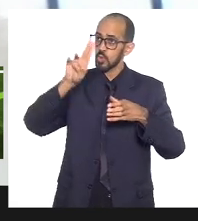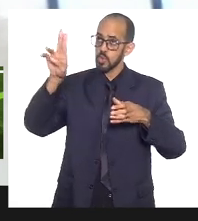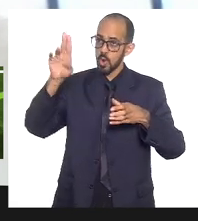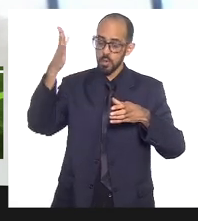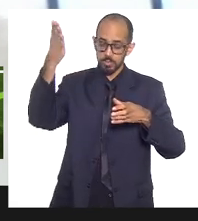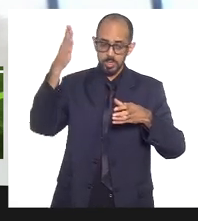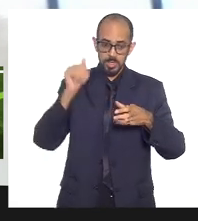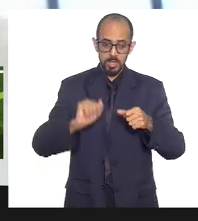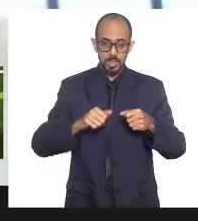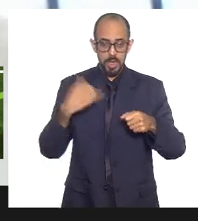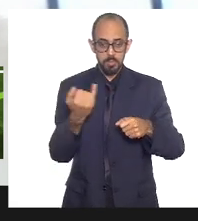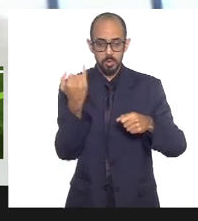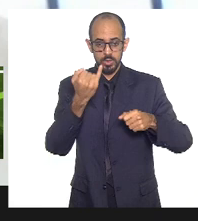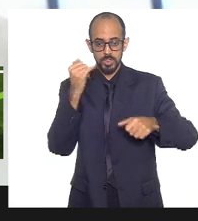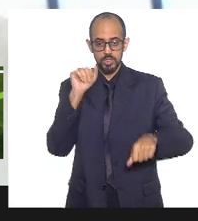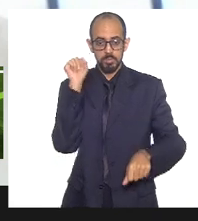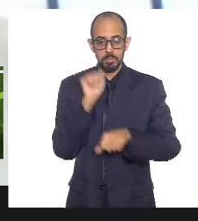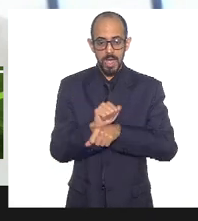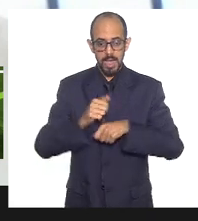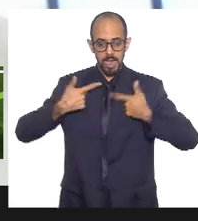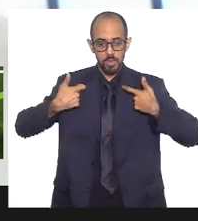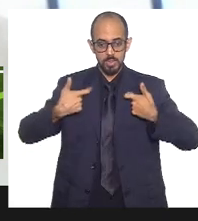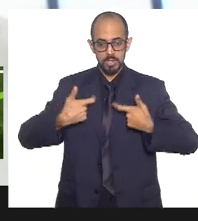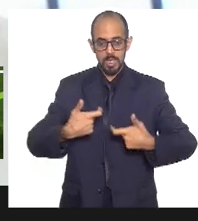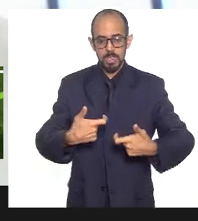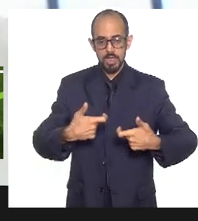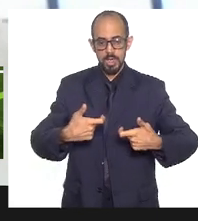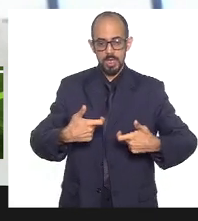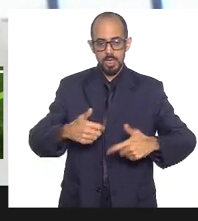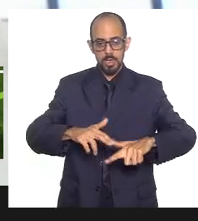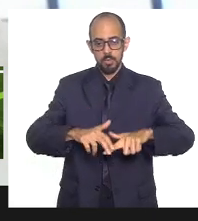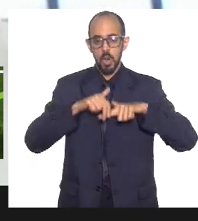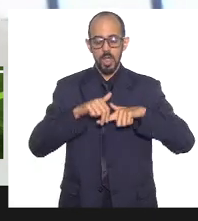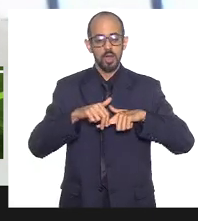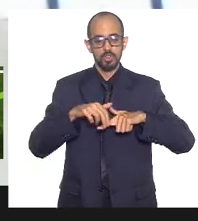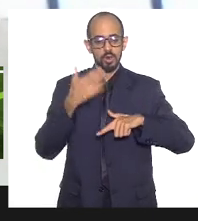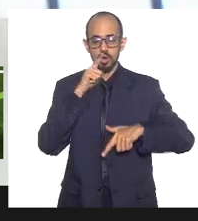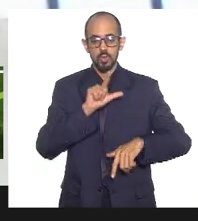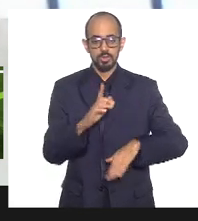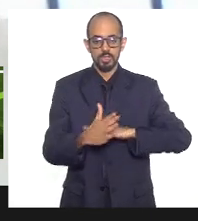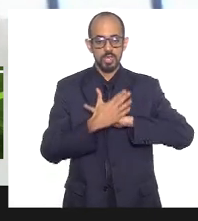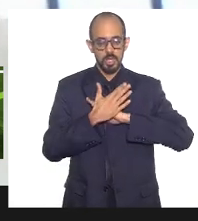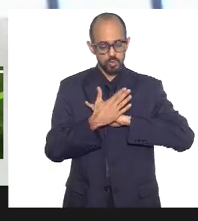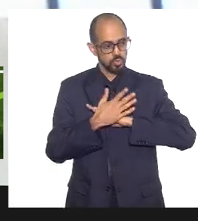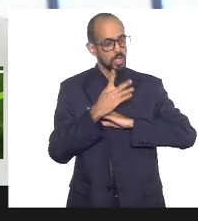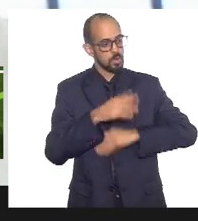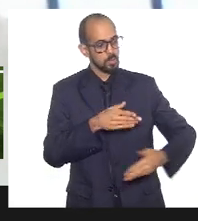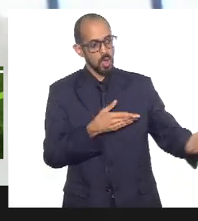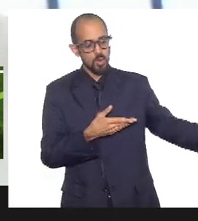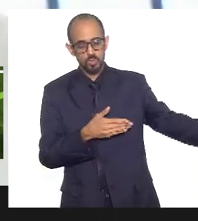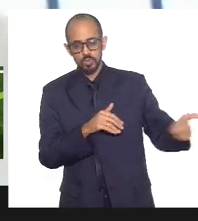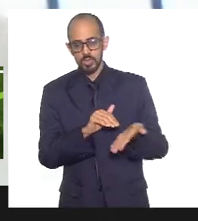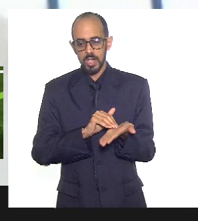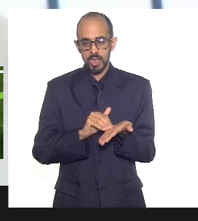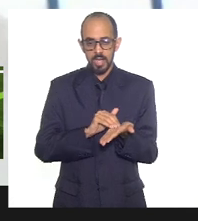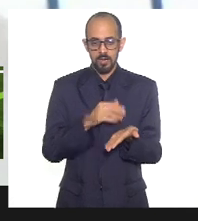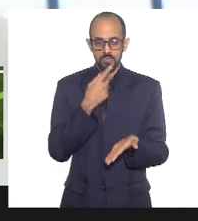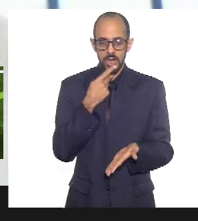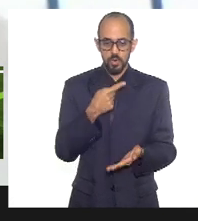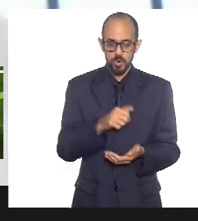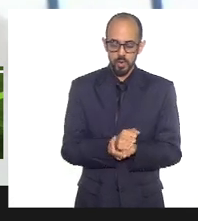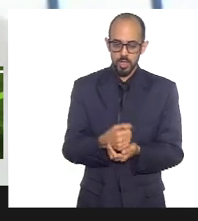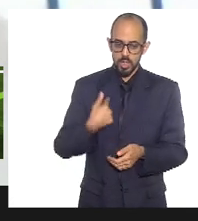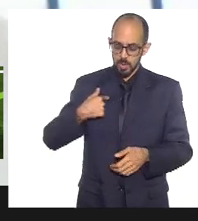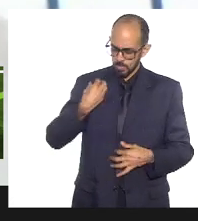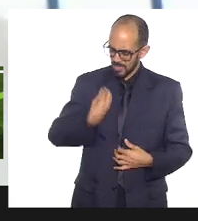guerra por conta de não obter ajuda, como o companheiro acabou de falar. participei